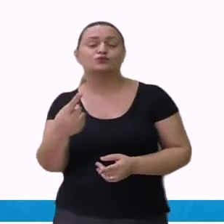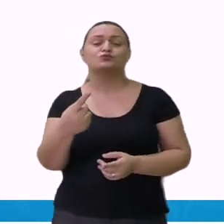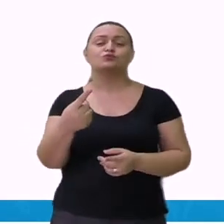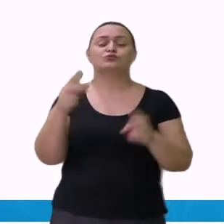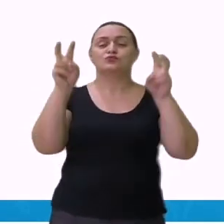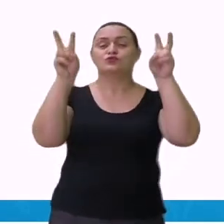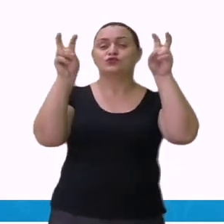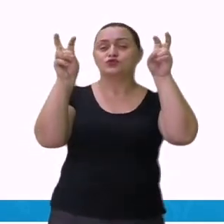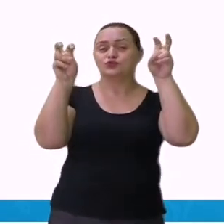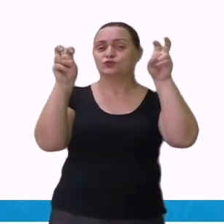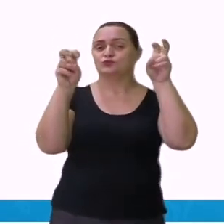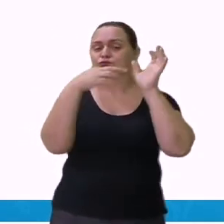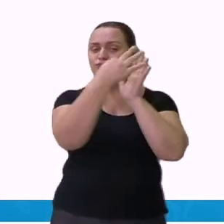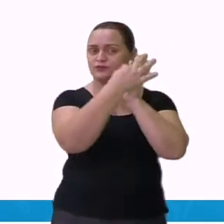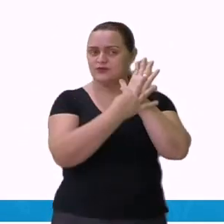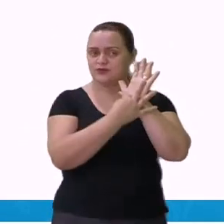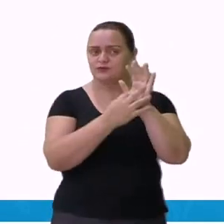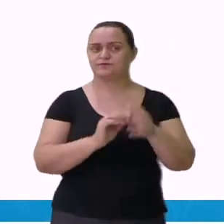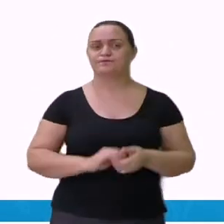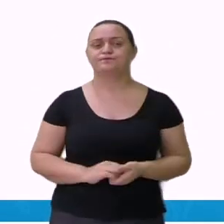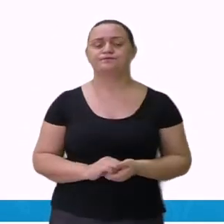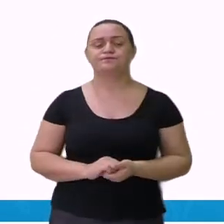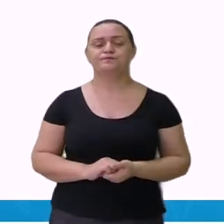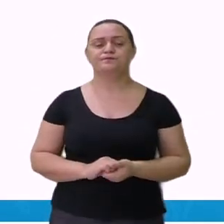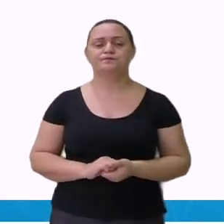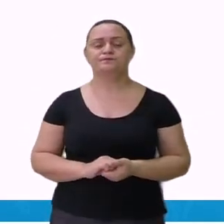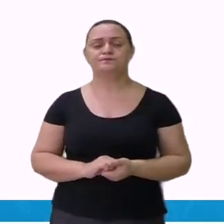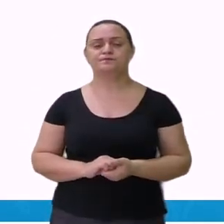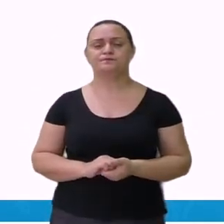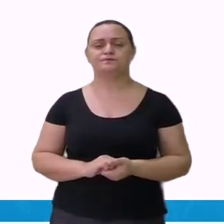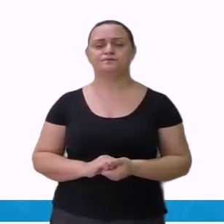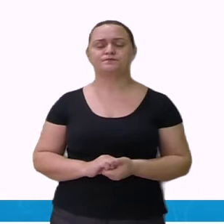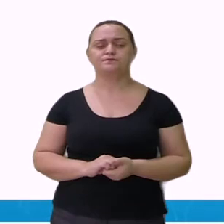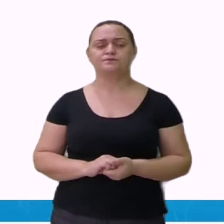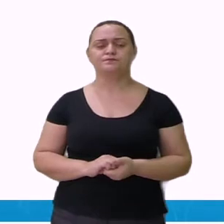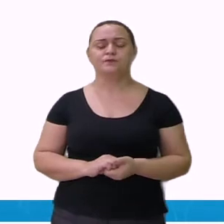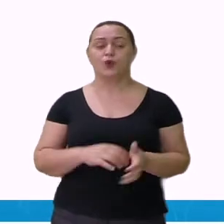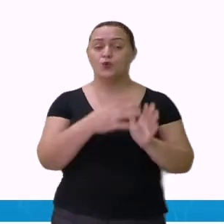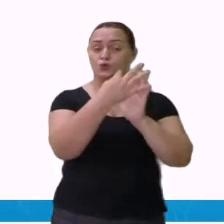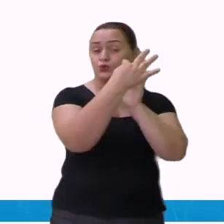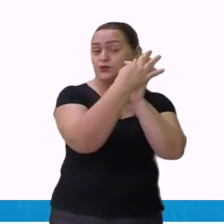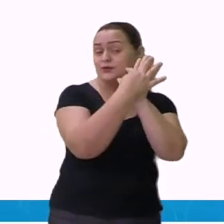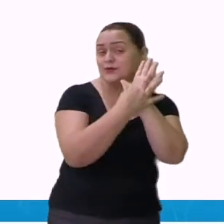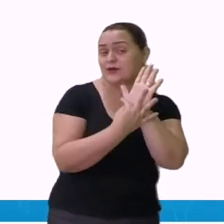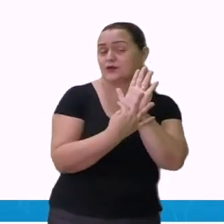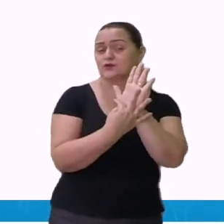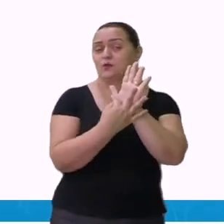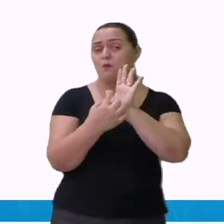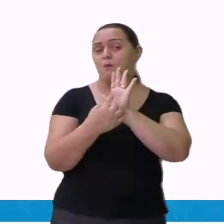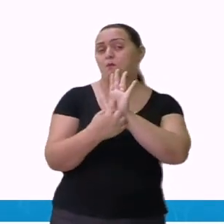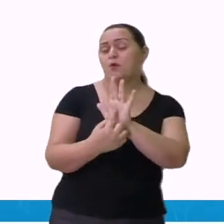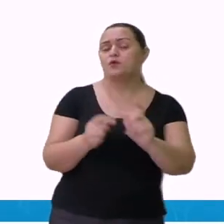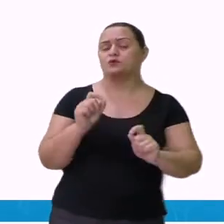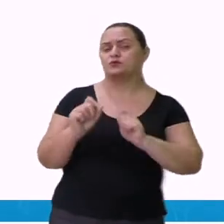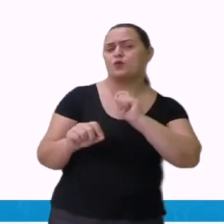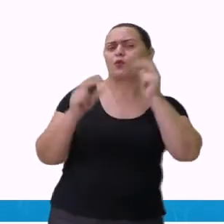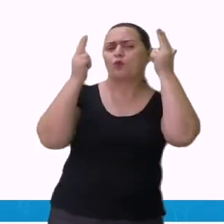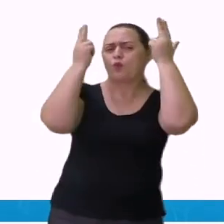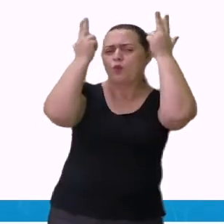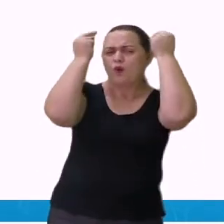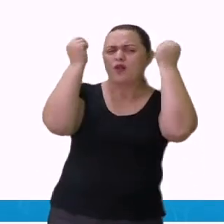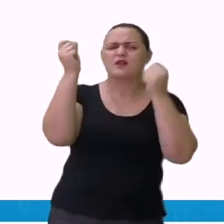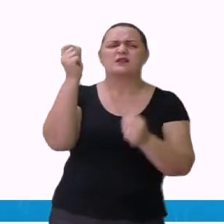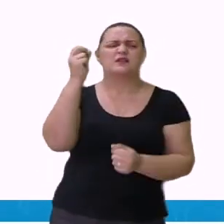Questão 10. O texto conta que coelho, que o mestre coelho, era muito esperto.